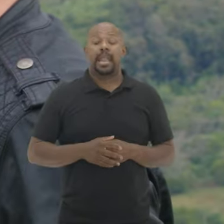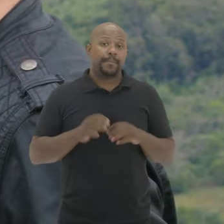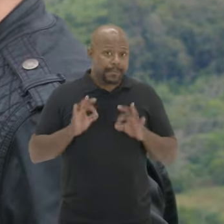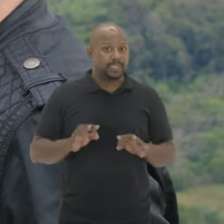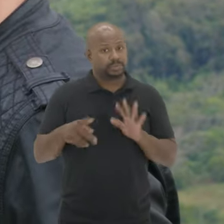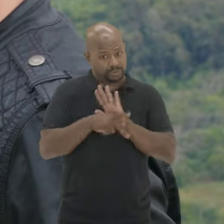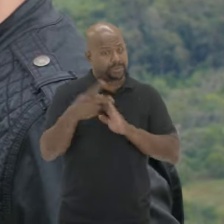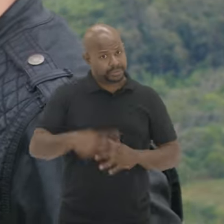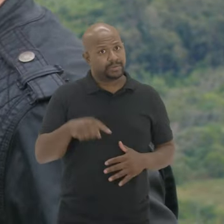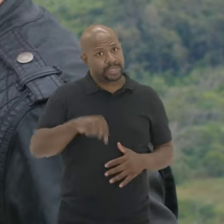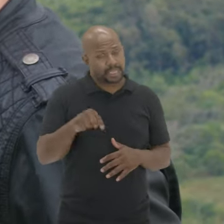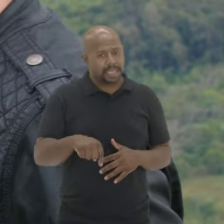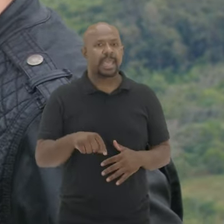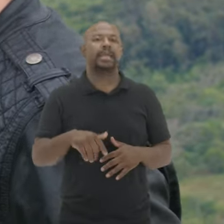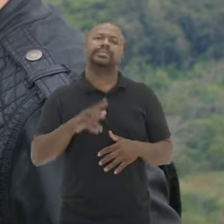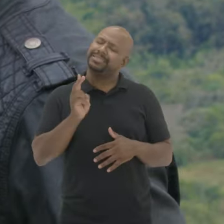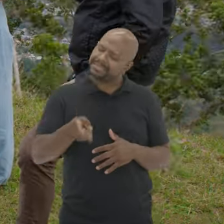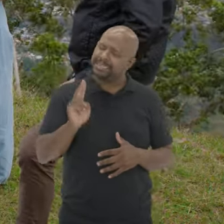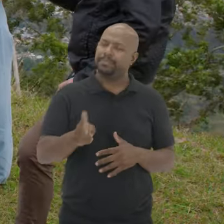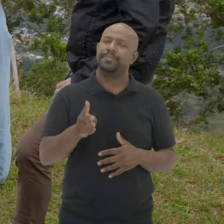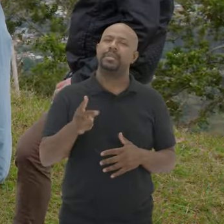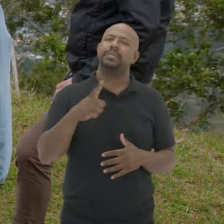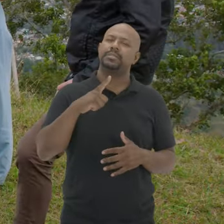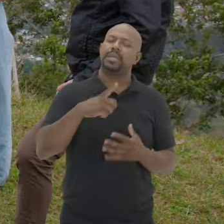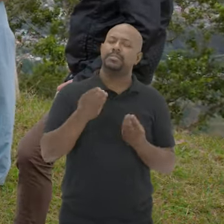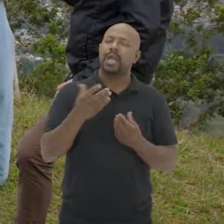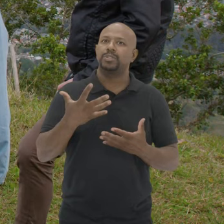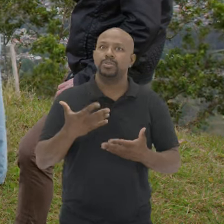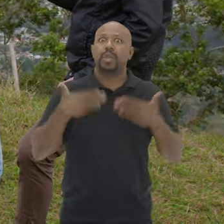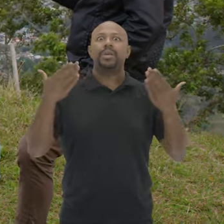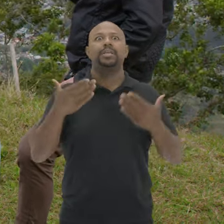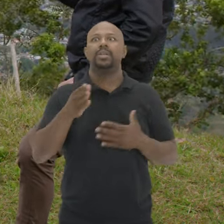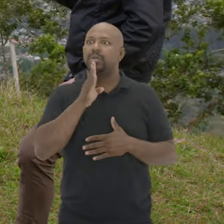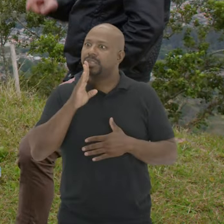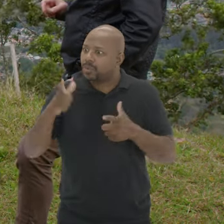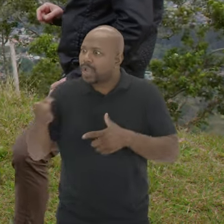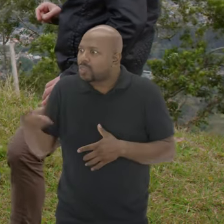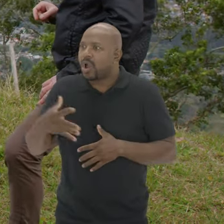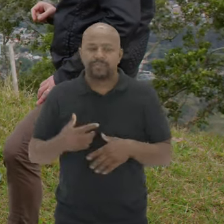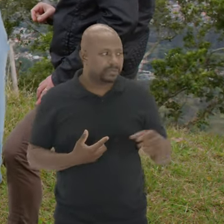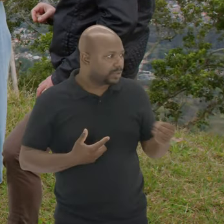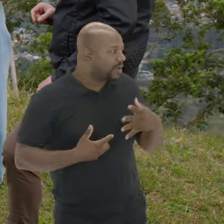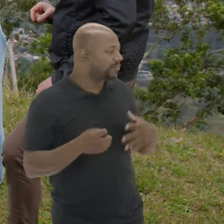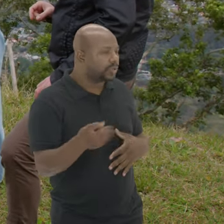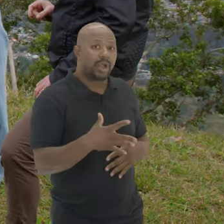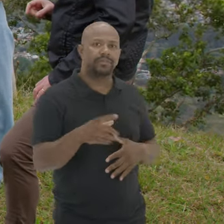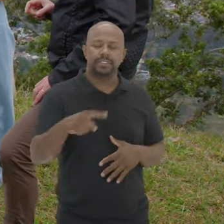Mesmo sendo daqui A gente Acaba sempre Tendo uma surpresa E conhecendo um lugar novo